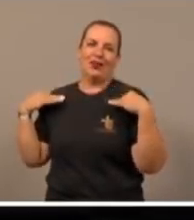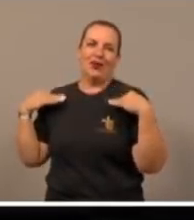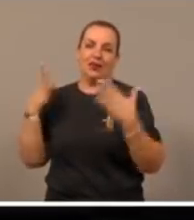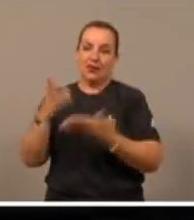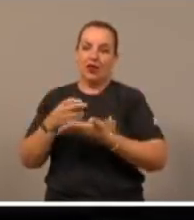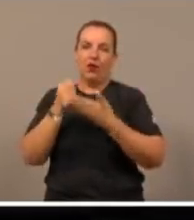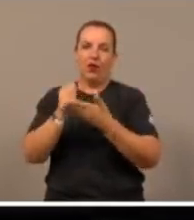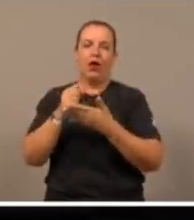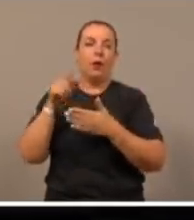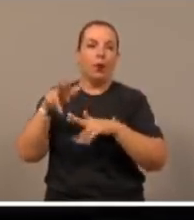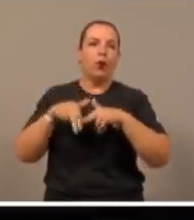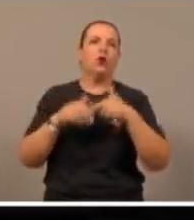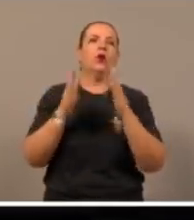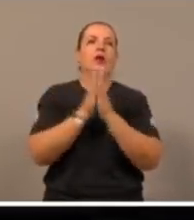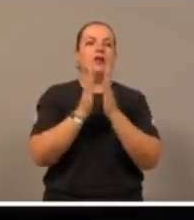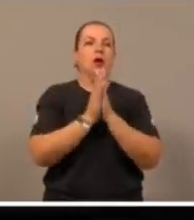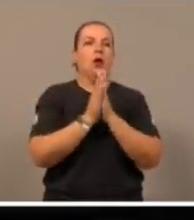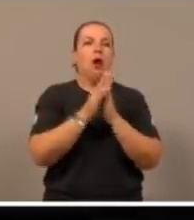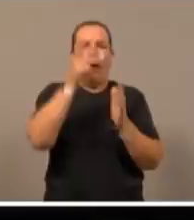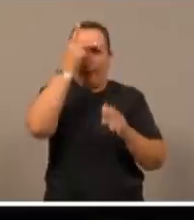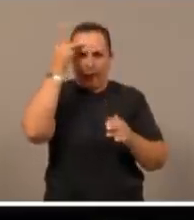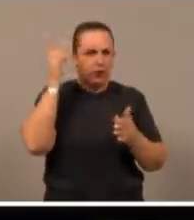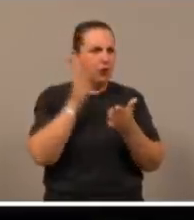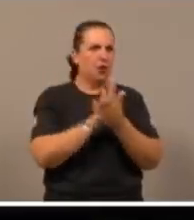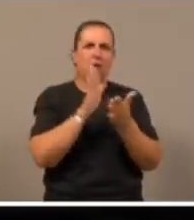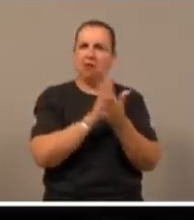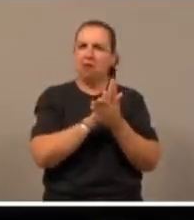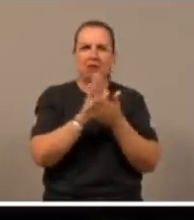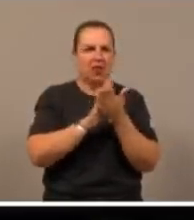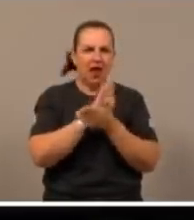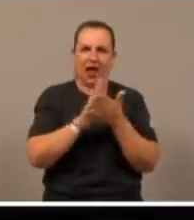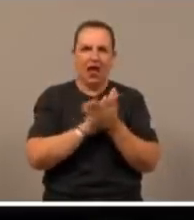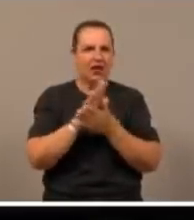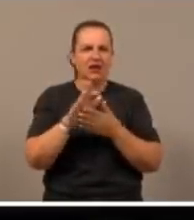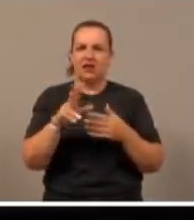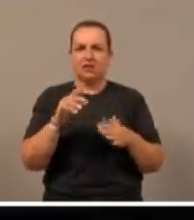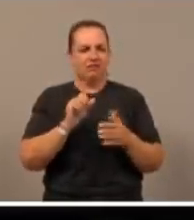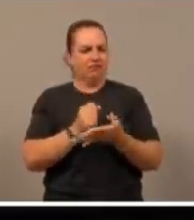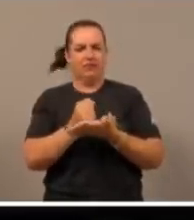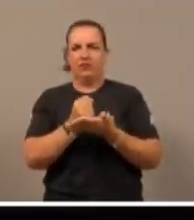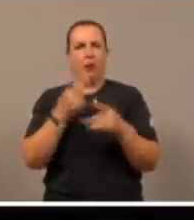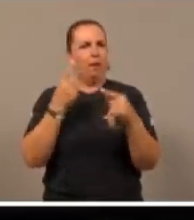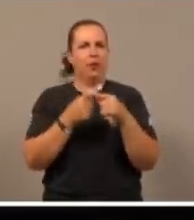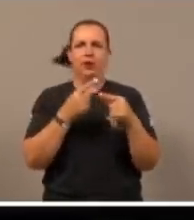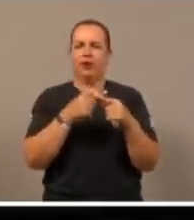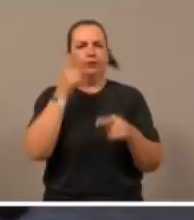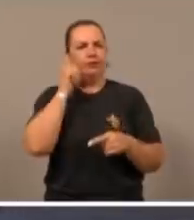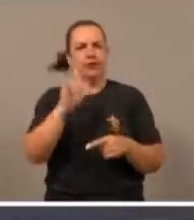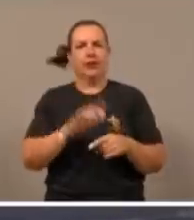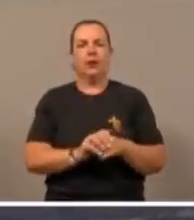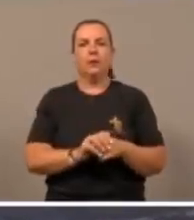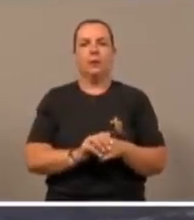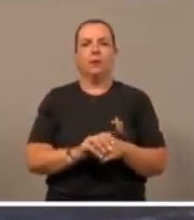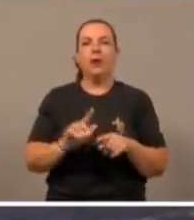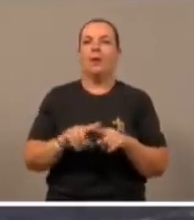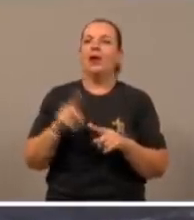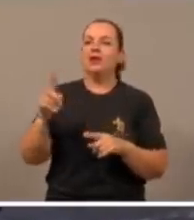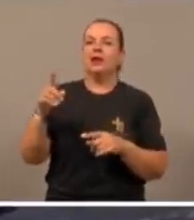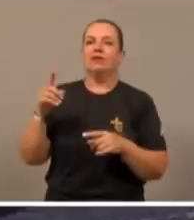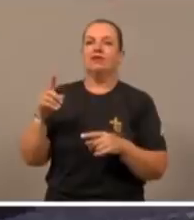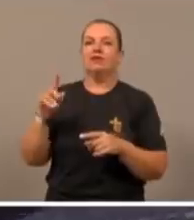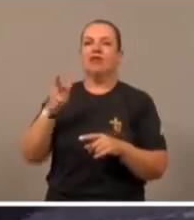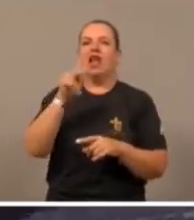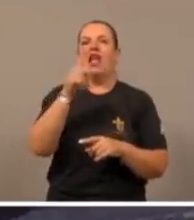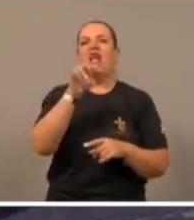pela oração, ninguém se salvou se não foi pela oração, não tem forma de salvação, você fala, mas ele foi um herói, ah meu filho,